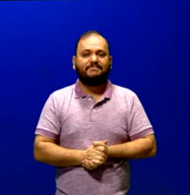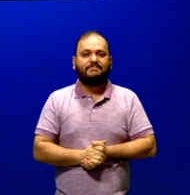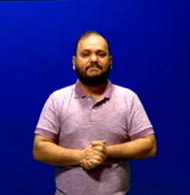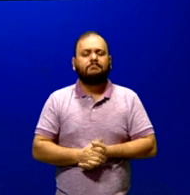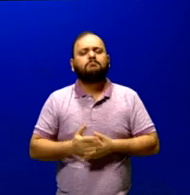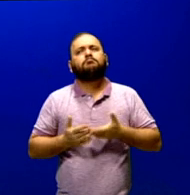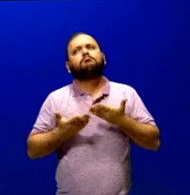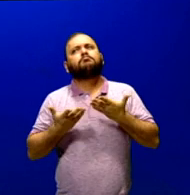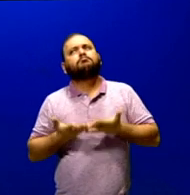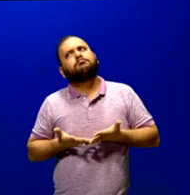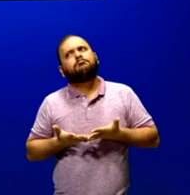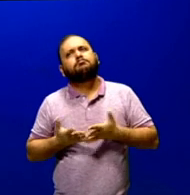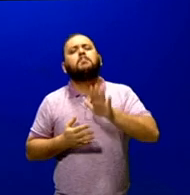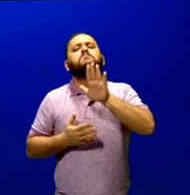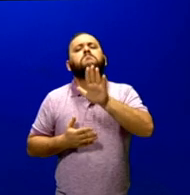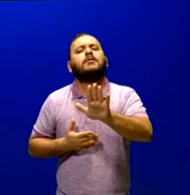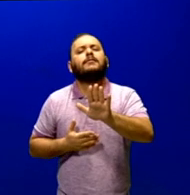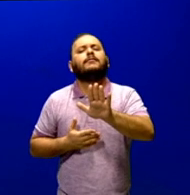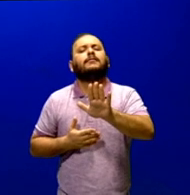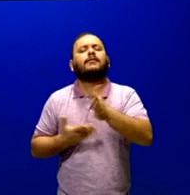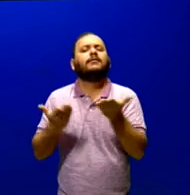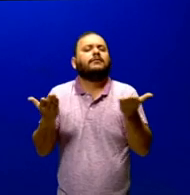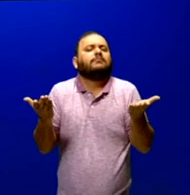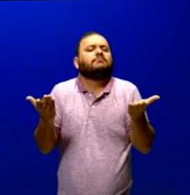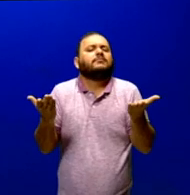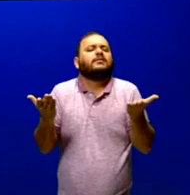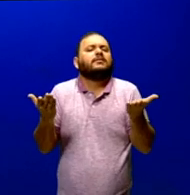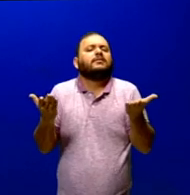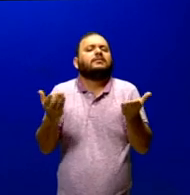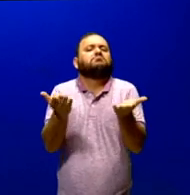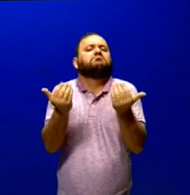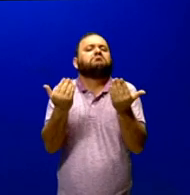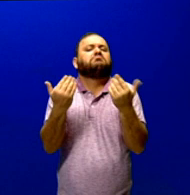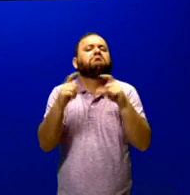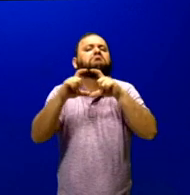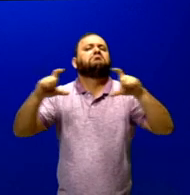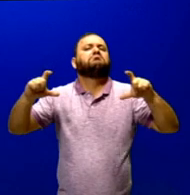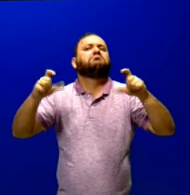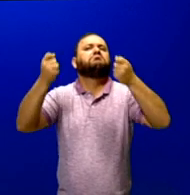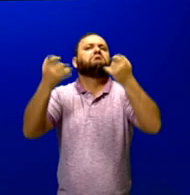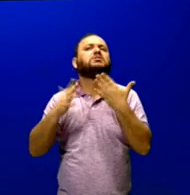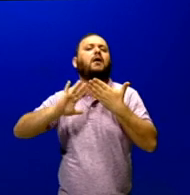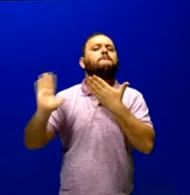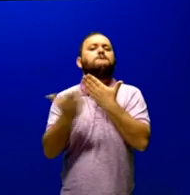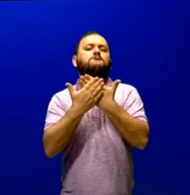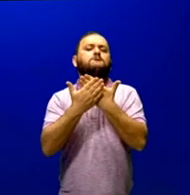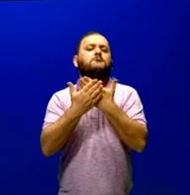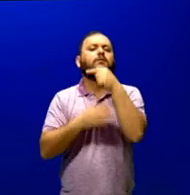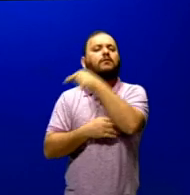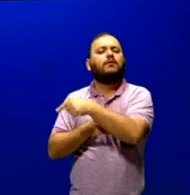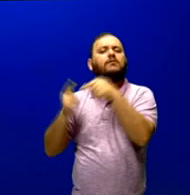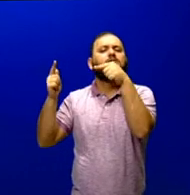então, mas o que que, na verdade, que nós ficamos sabendo sobre a Inglaterra esse tempo todo? Nós ficamos sabendo que a